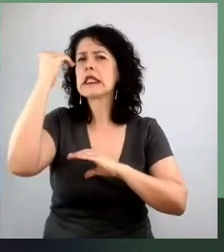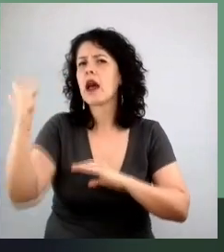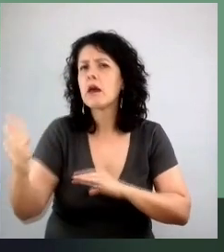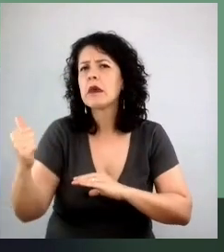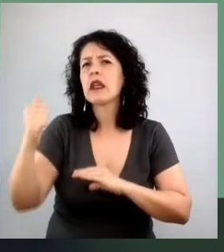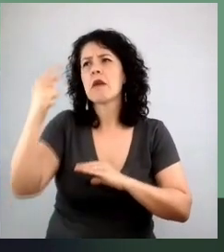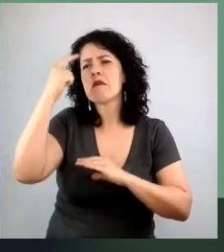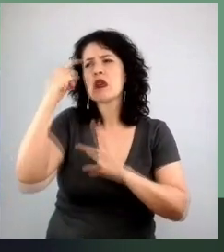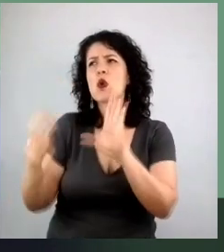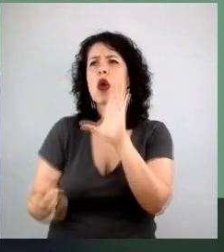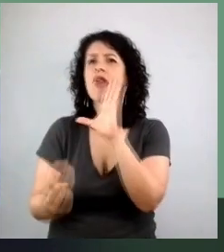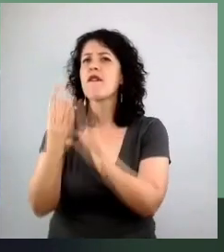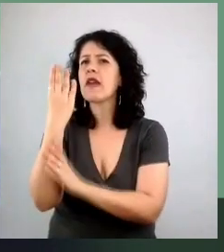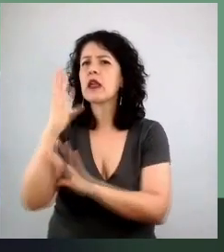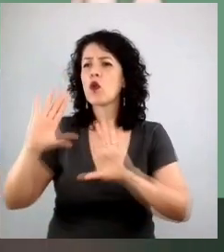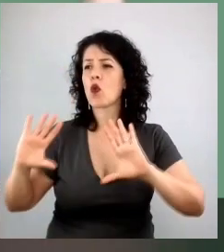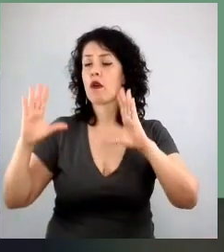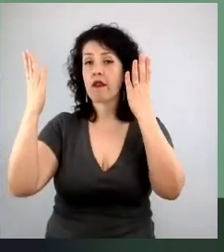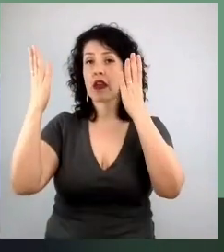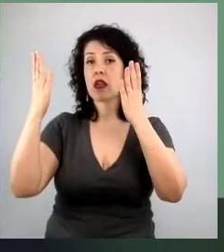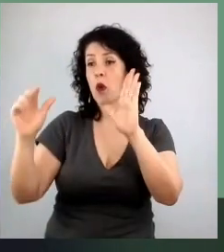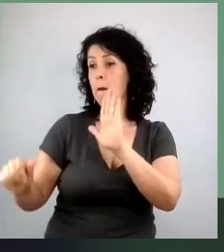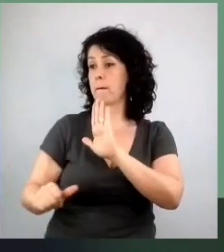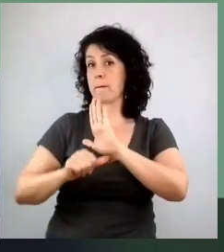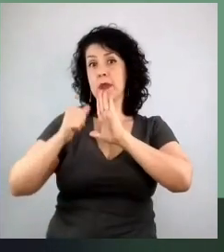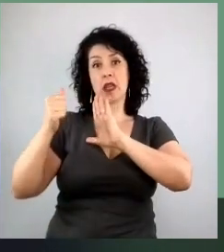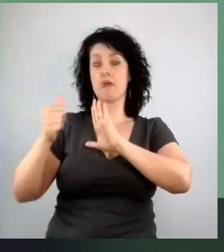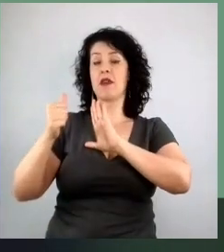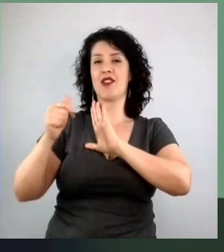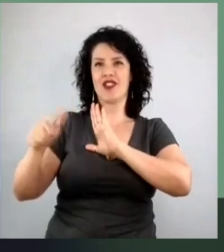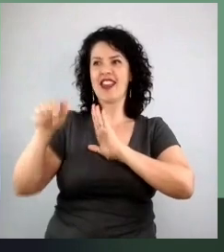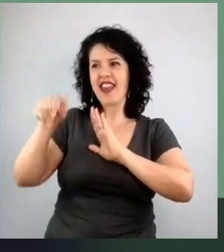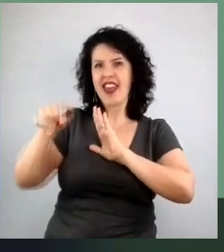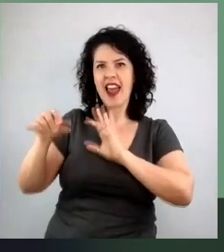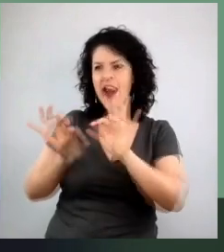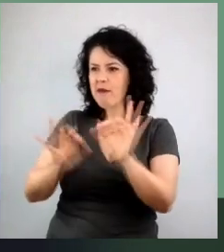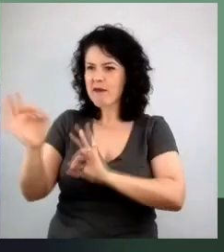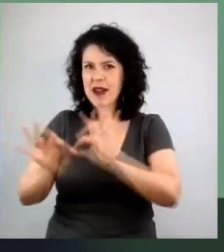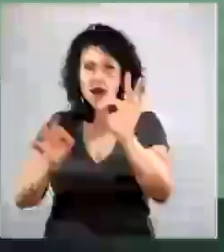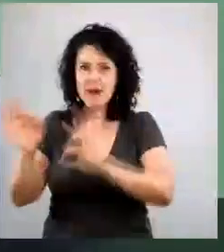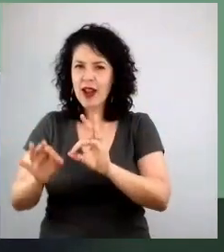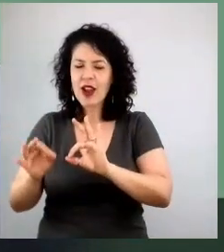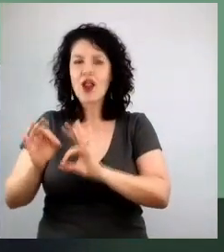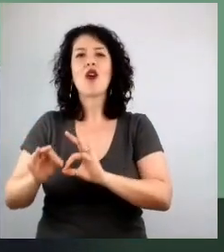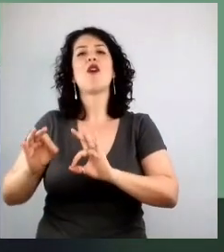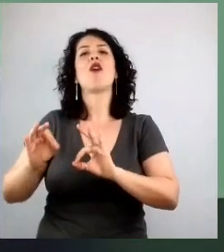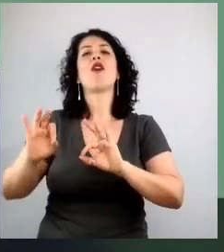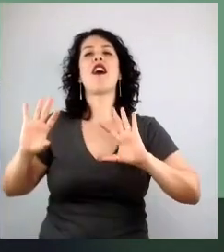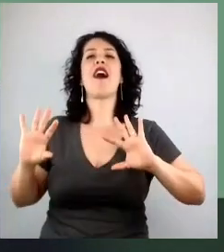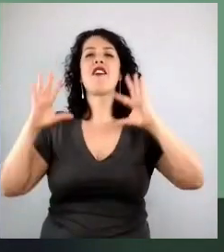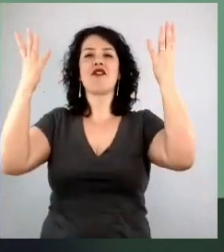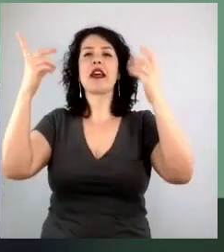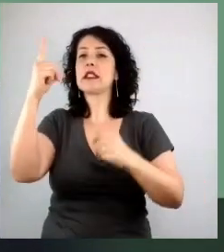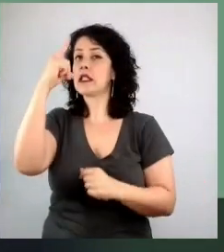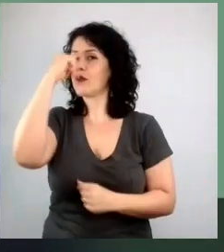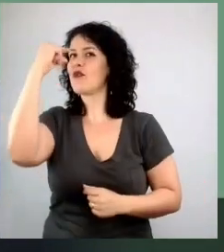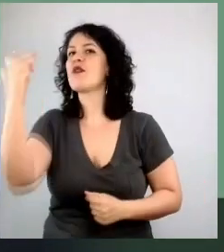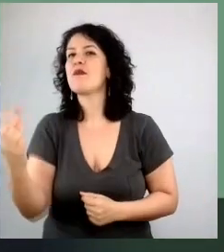pois a gente morava numa cidade do interior, e ela fez o Halloween da escola dela na praça da cidade, foi um grande acontecimento,